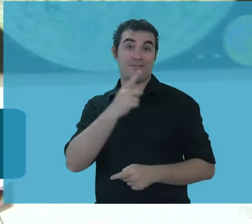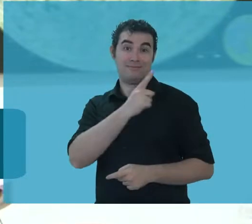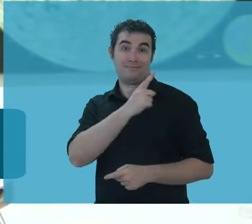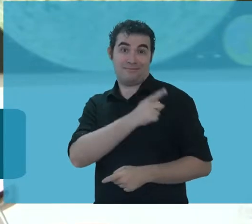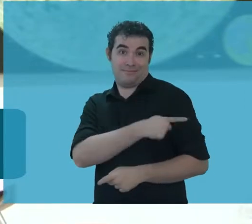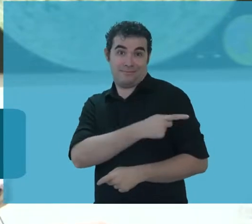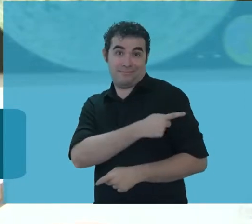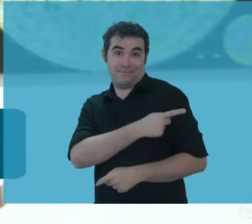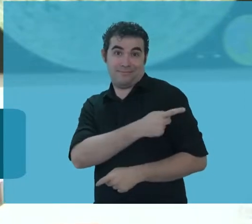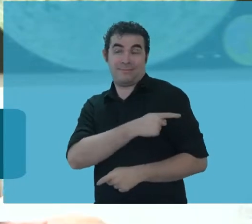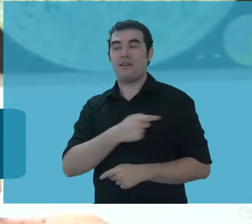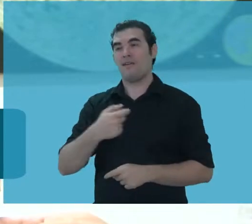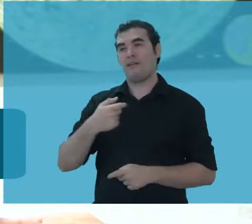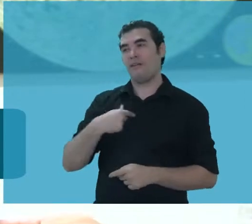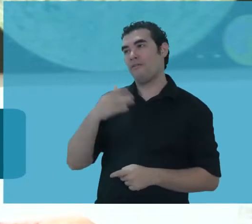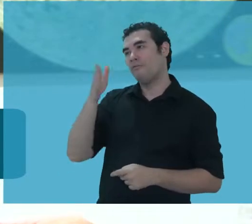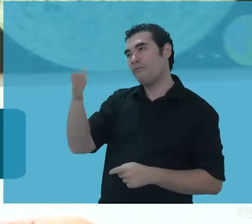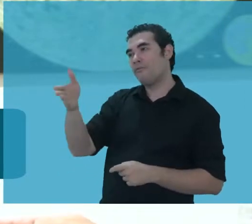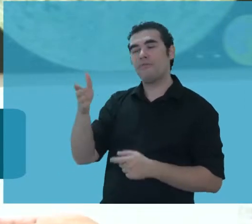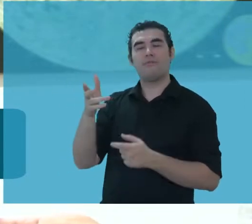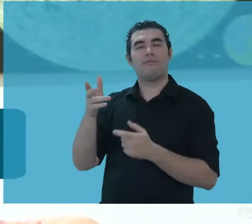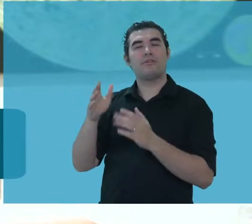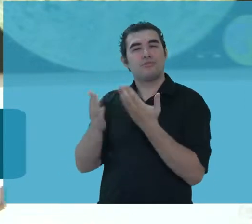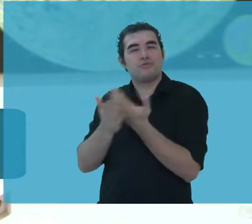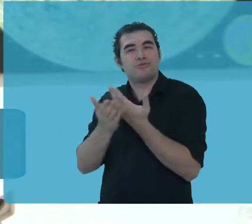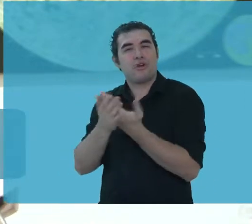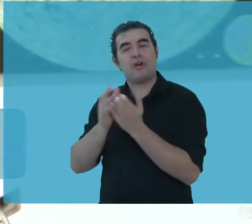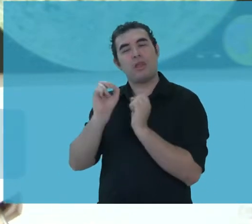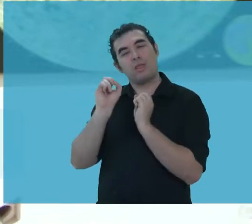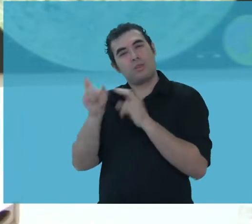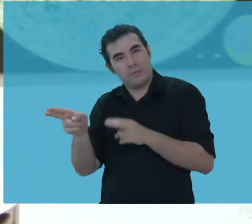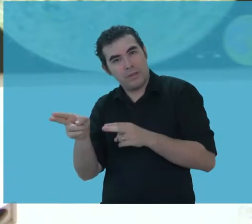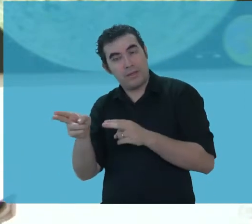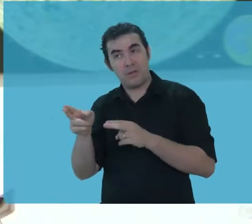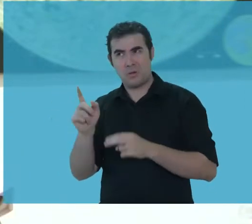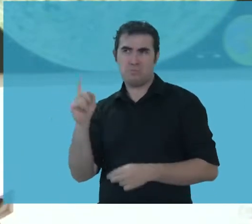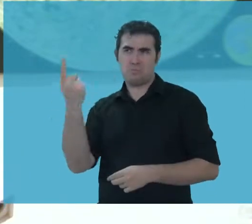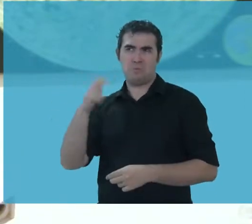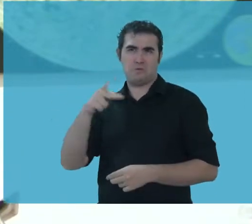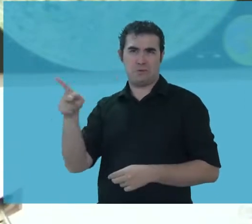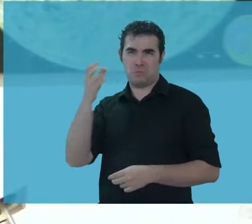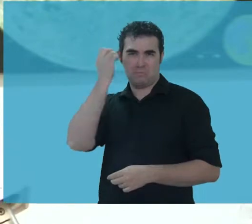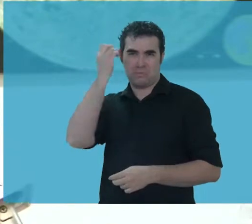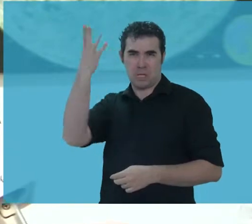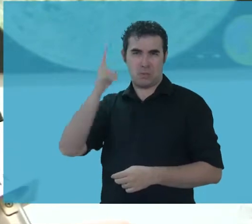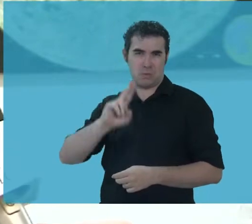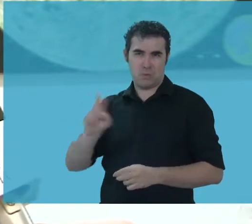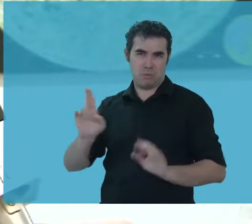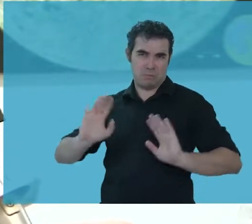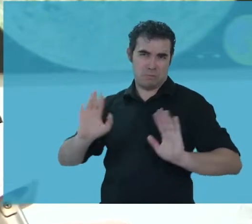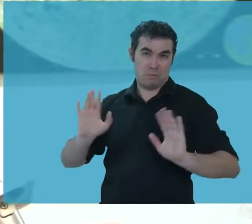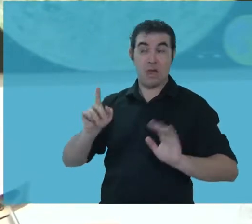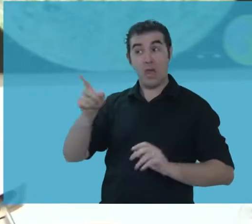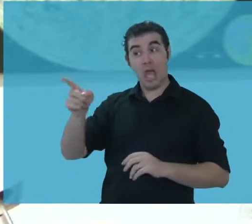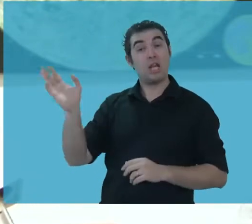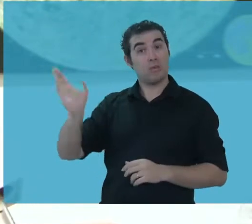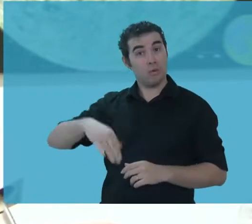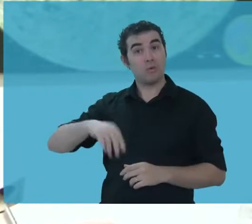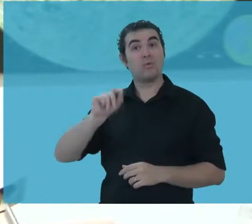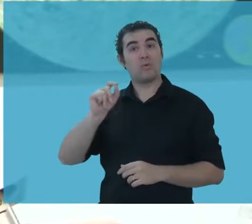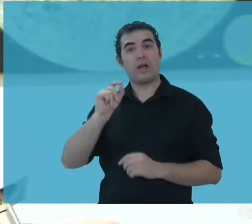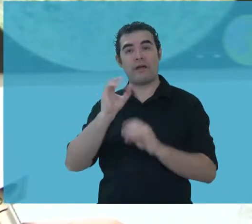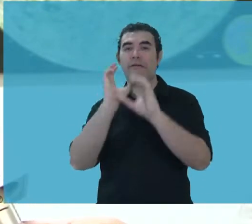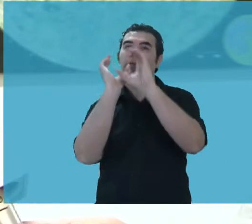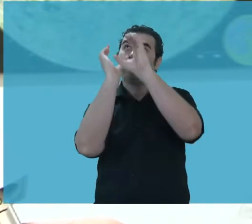fundamental e nós tivemos uma noite do pijama no colégio. Naquela noite do pijama, um professor, eu não lembro qual, trouxe um telescópio para o